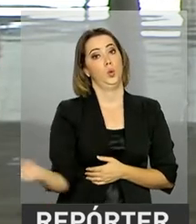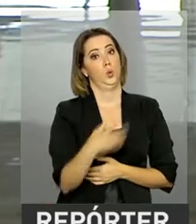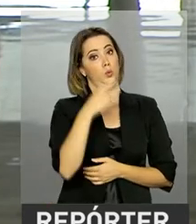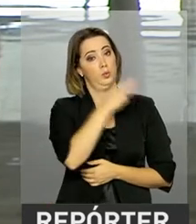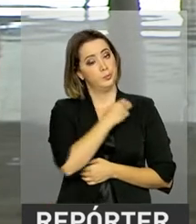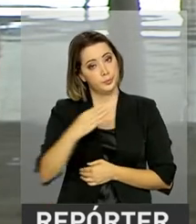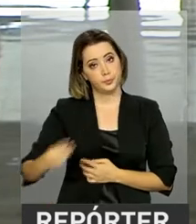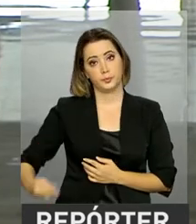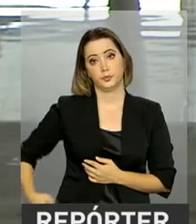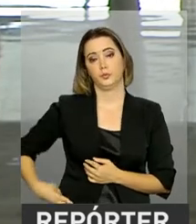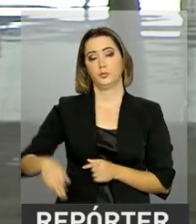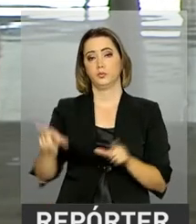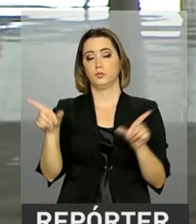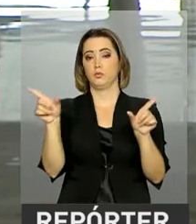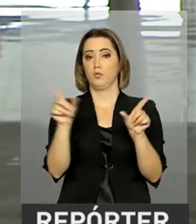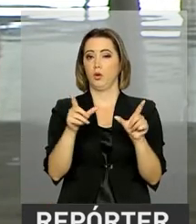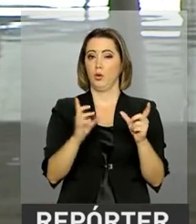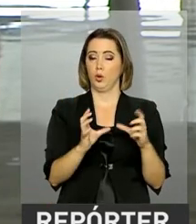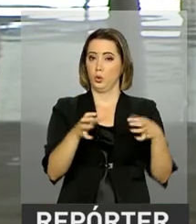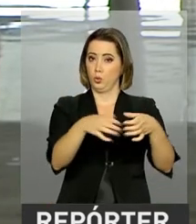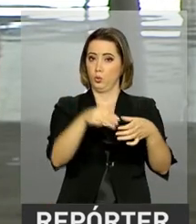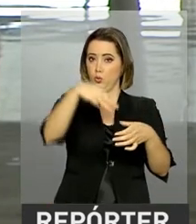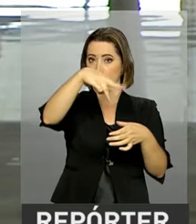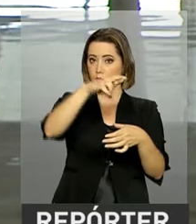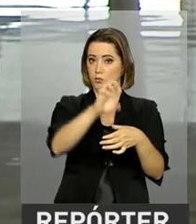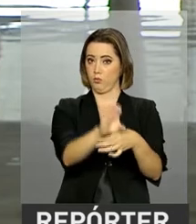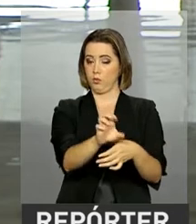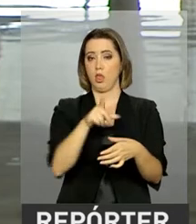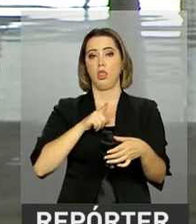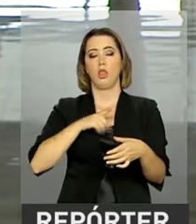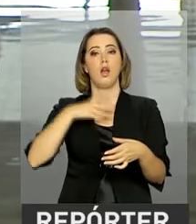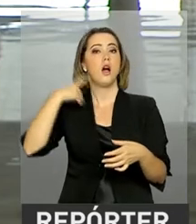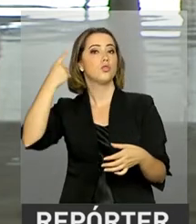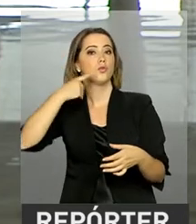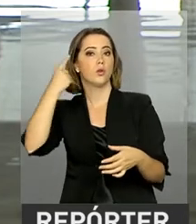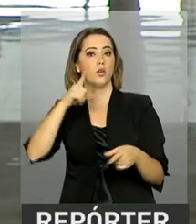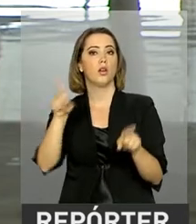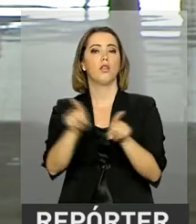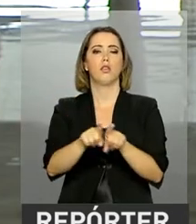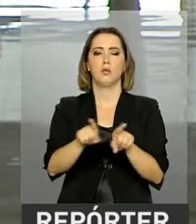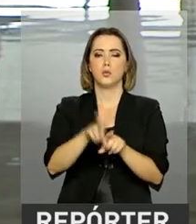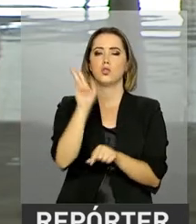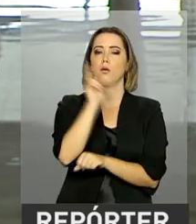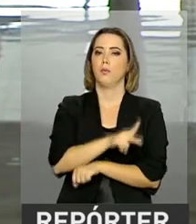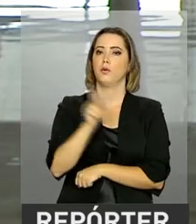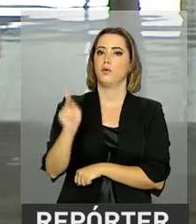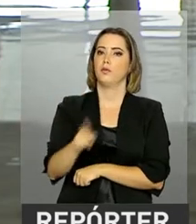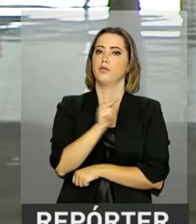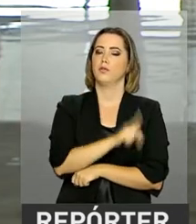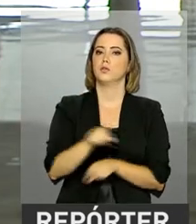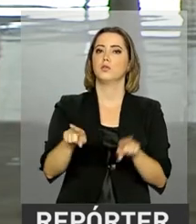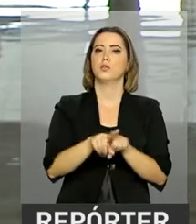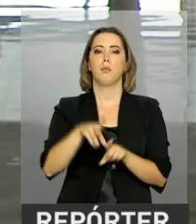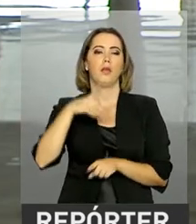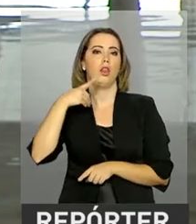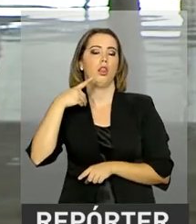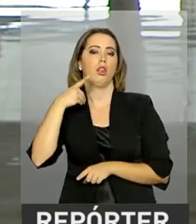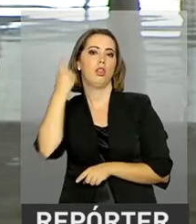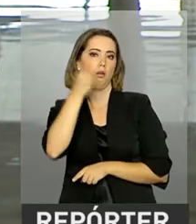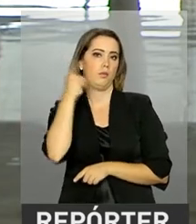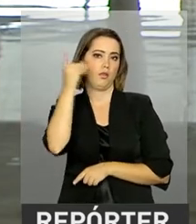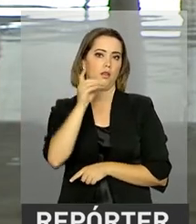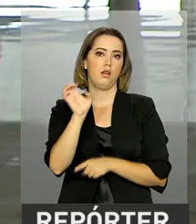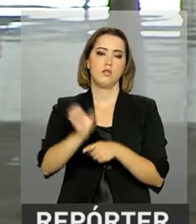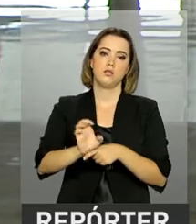ministro de Relações Exteriores é formado em Direito e já foi professor universitário, deputado estadual, deputado federal,